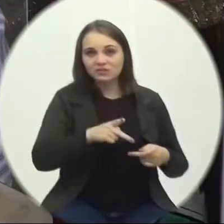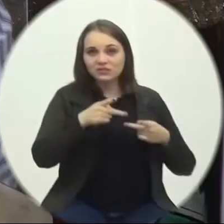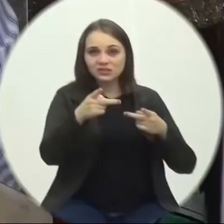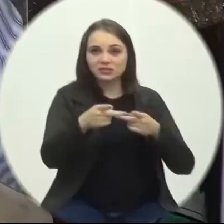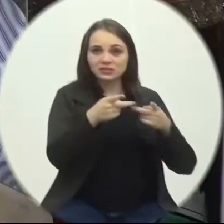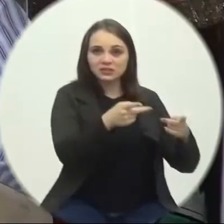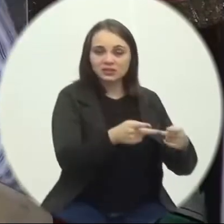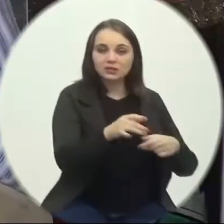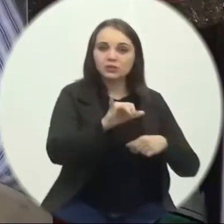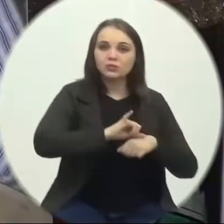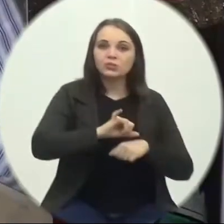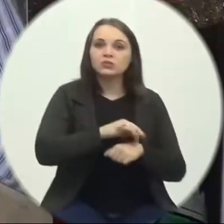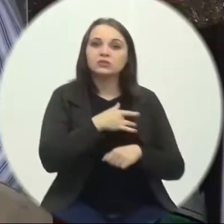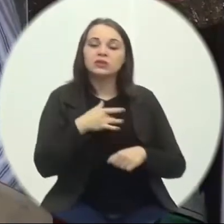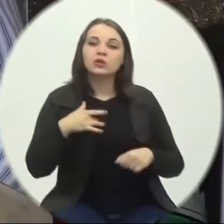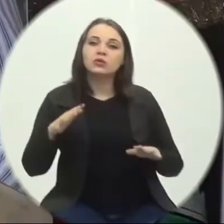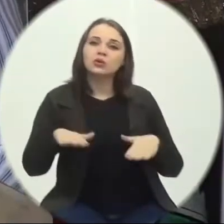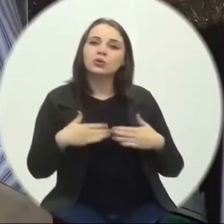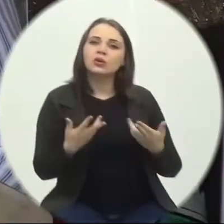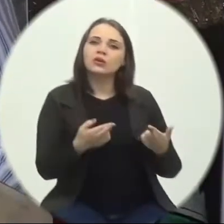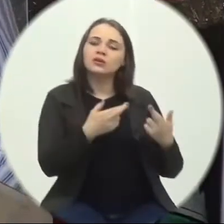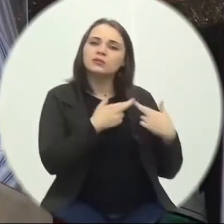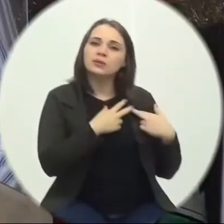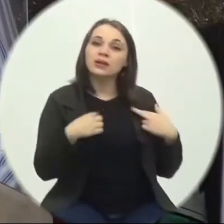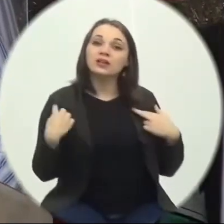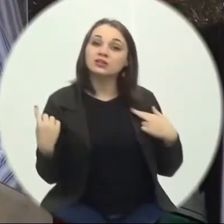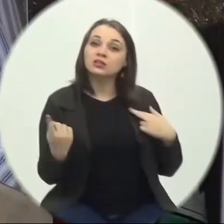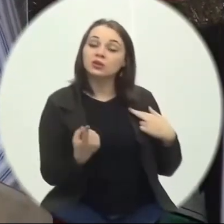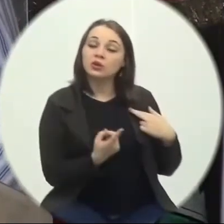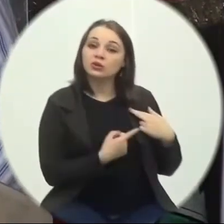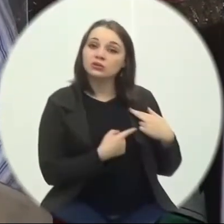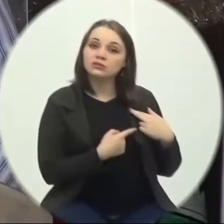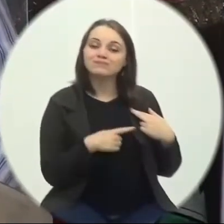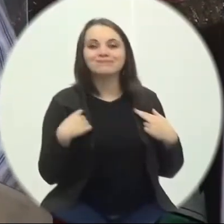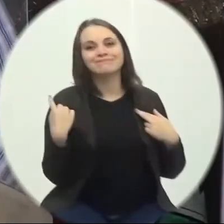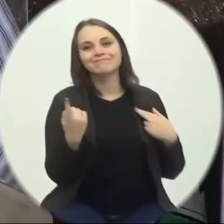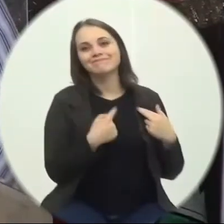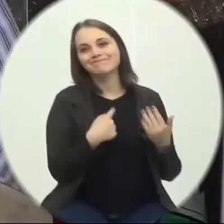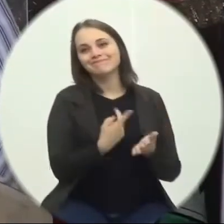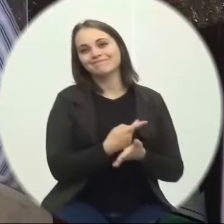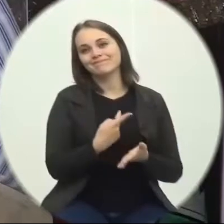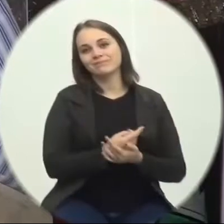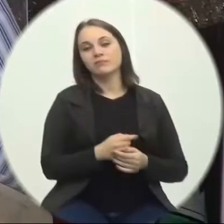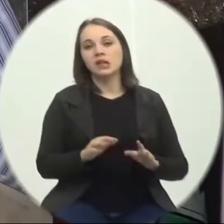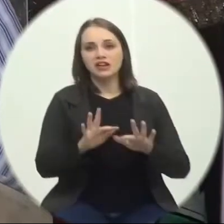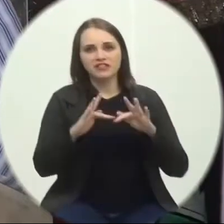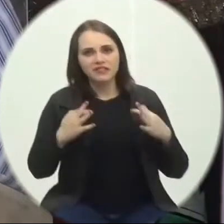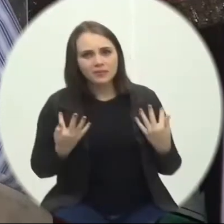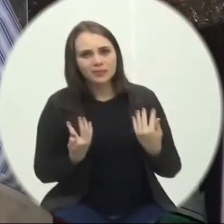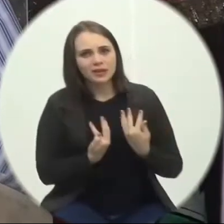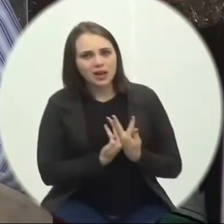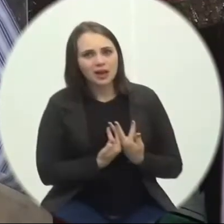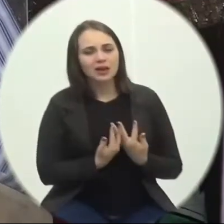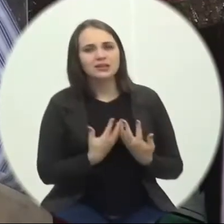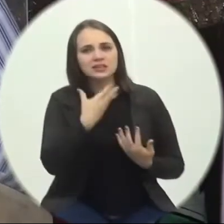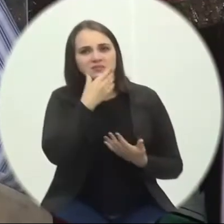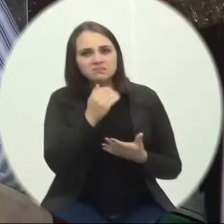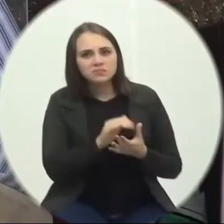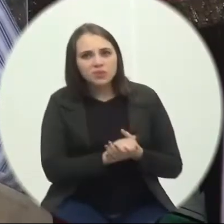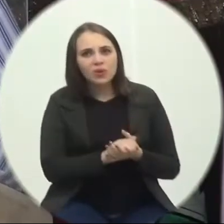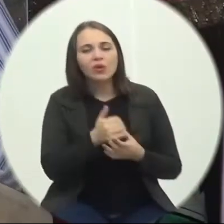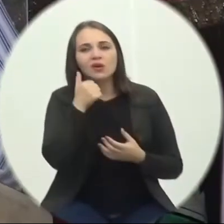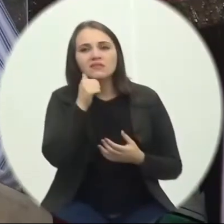unidades E quando a responsabilidade É nossa Somos falhos Familiares Filhos Maridos Esposas